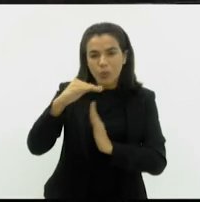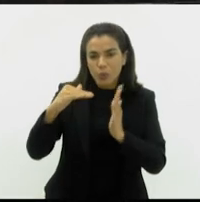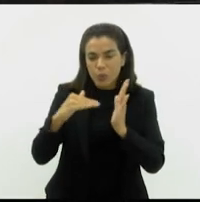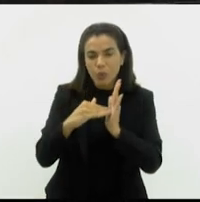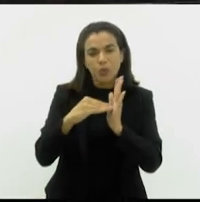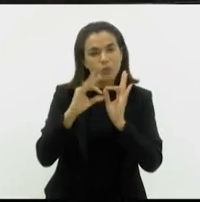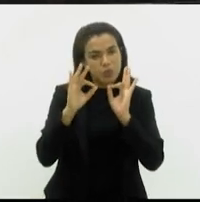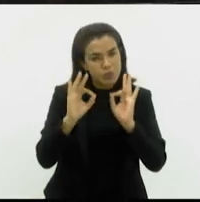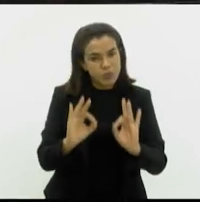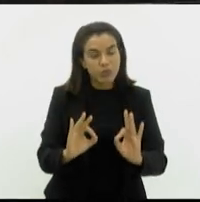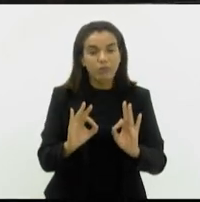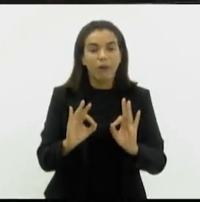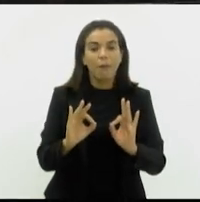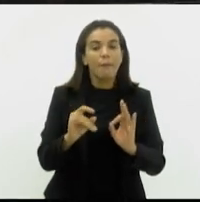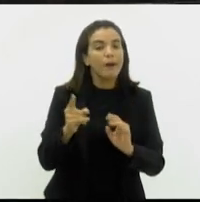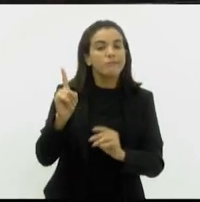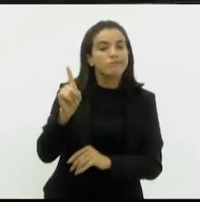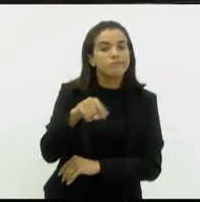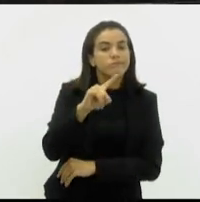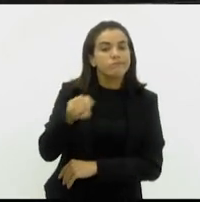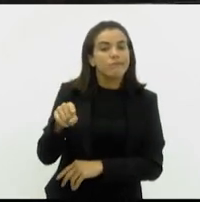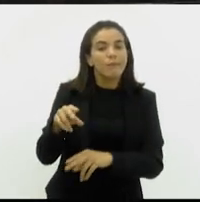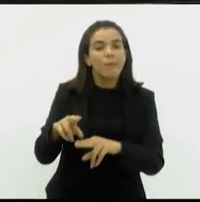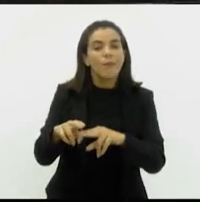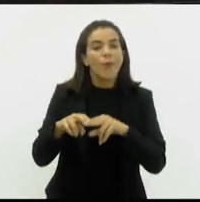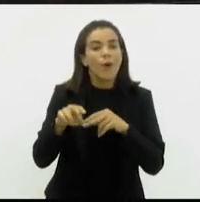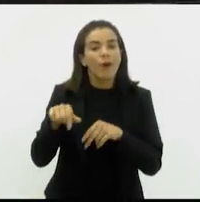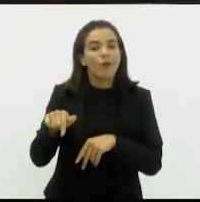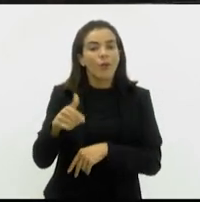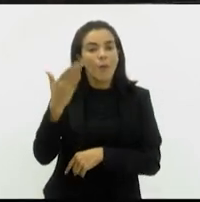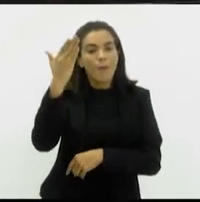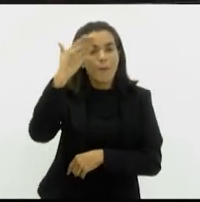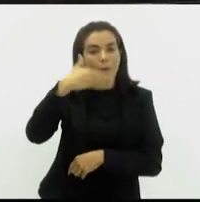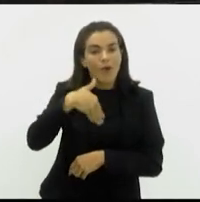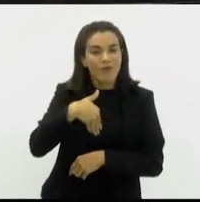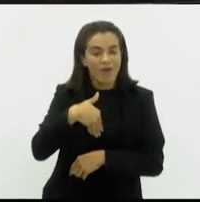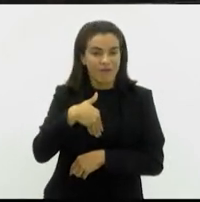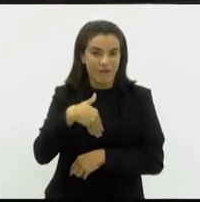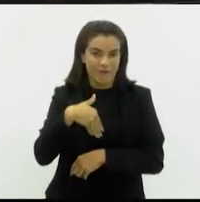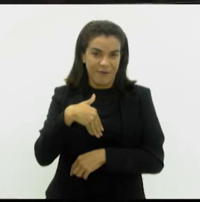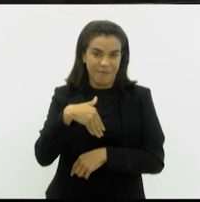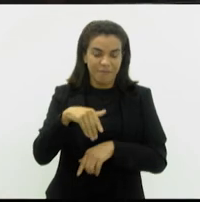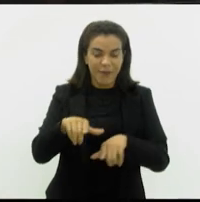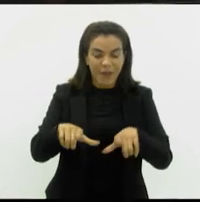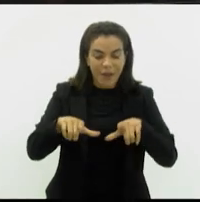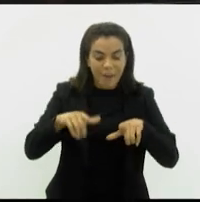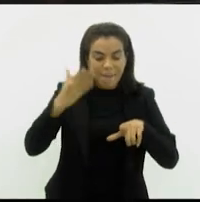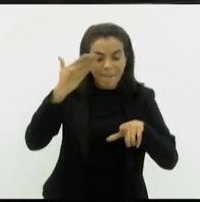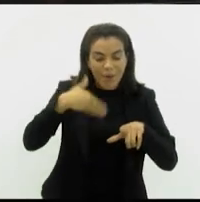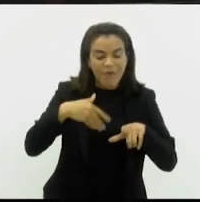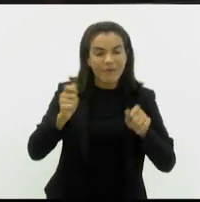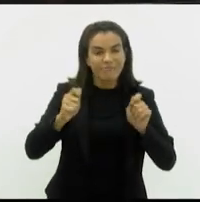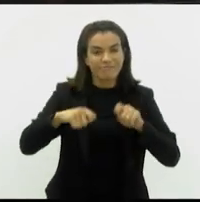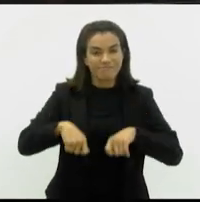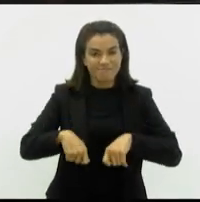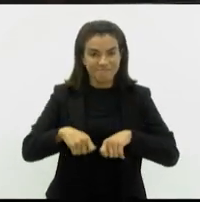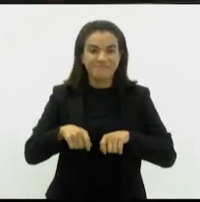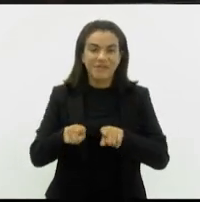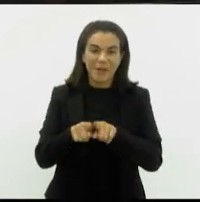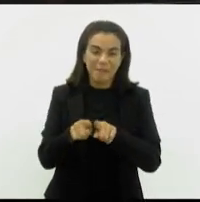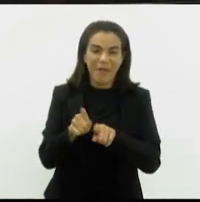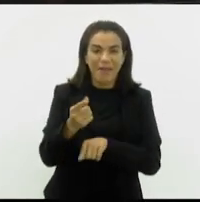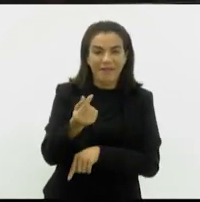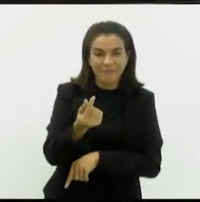convocação e a mesma foi desclassificada pelo entendimento que não apresentara testado de capacidade. Enquanto a qualificação econômico